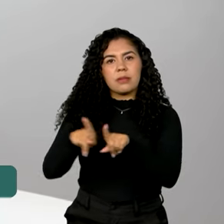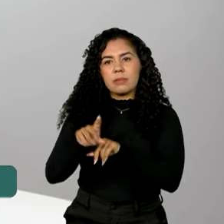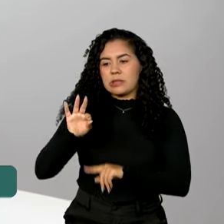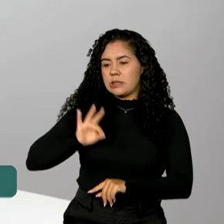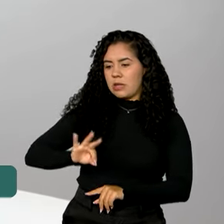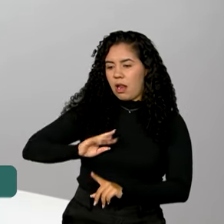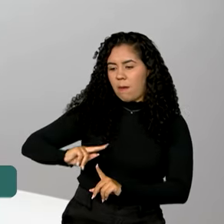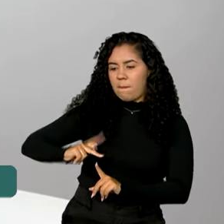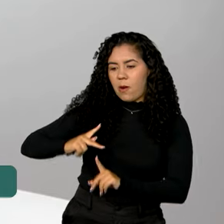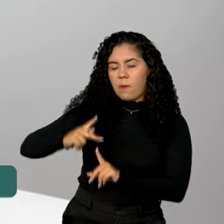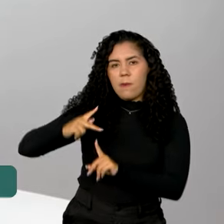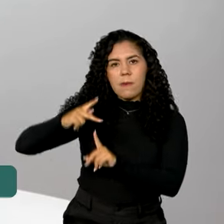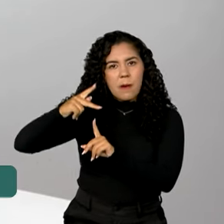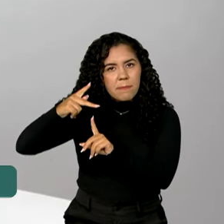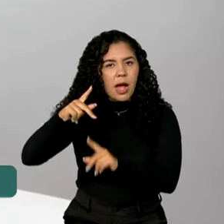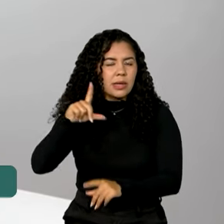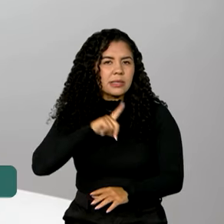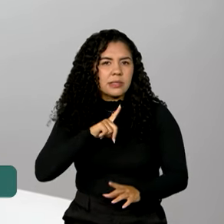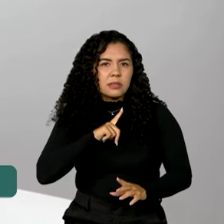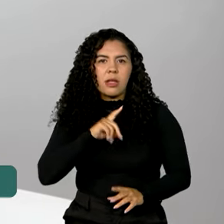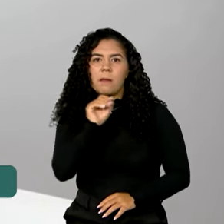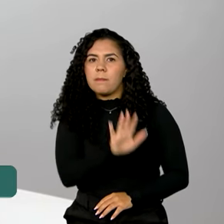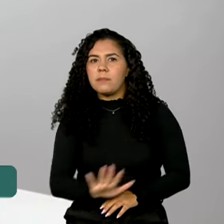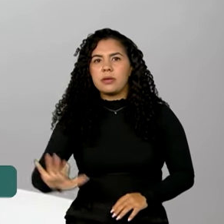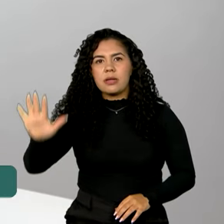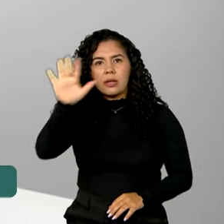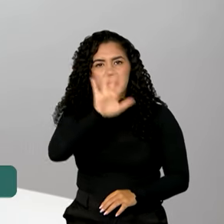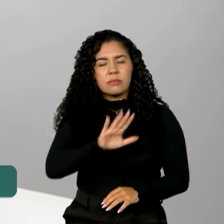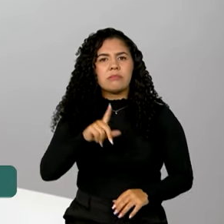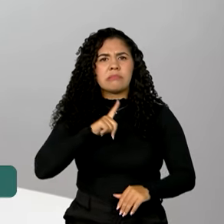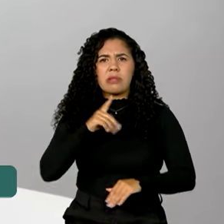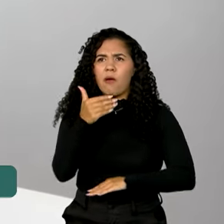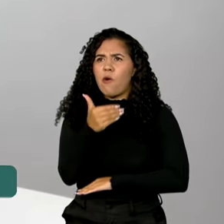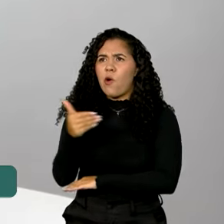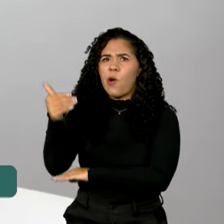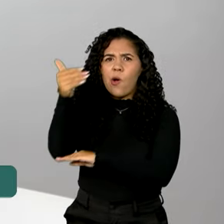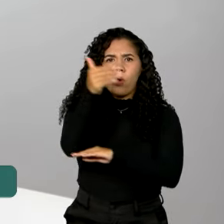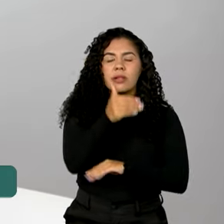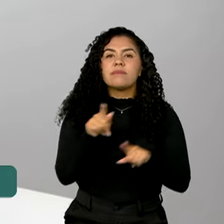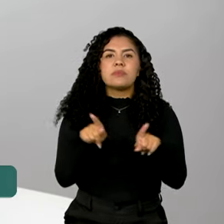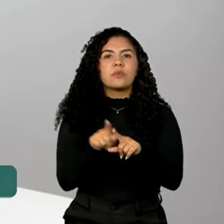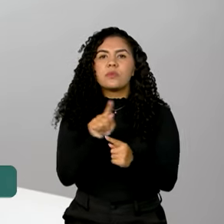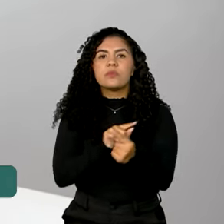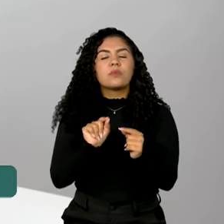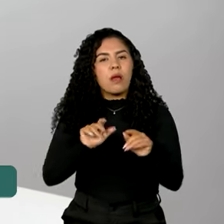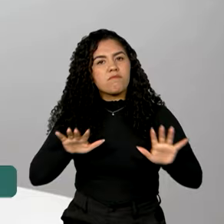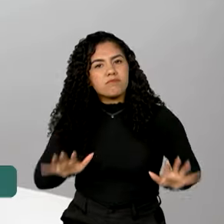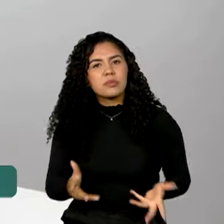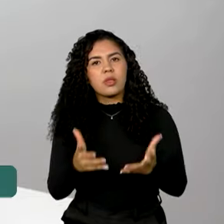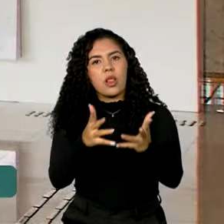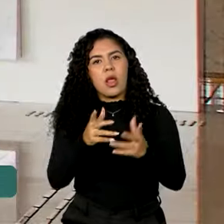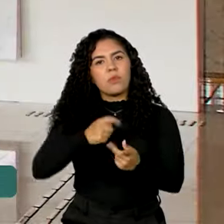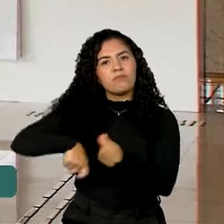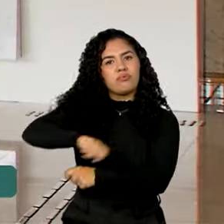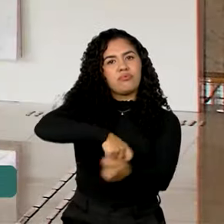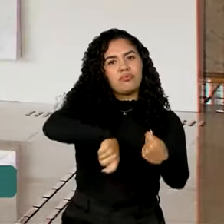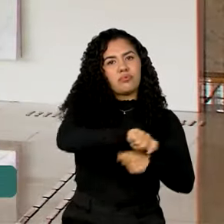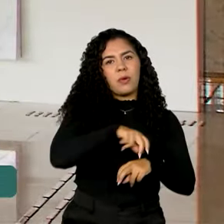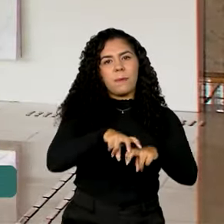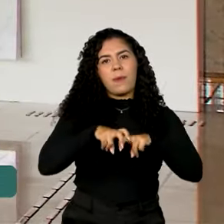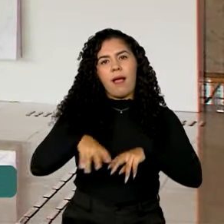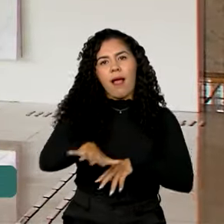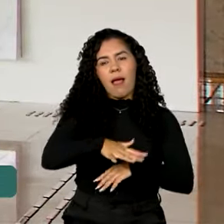destinos turísticos do Brasil que tem um parque hoteleiro forte. E o fomento à economia local pelo turismo. A